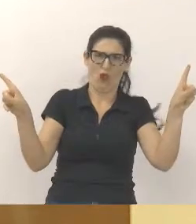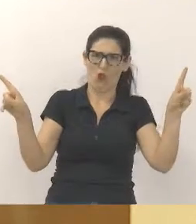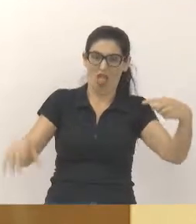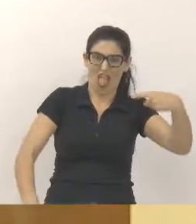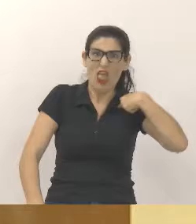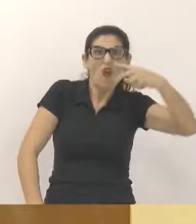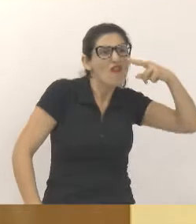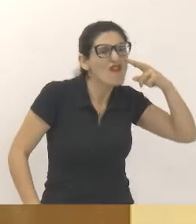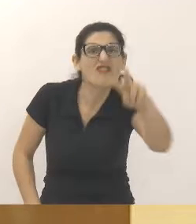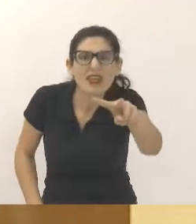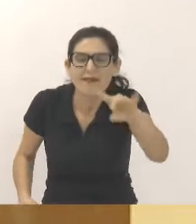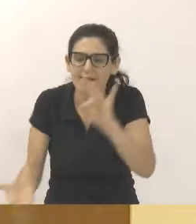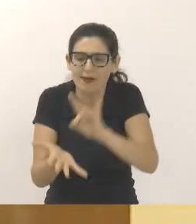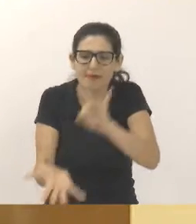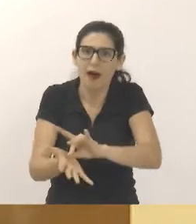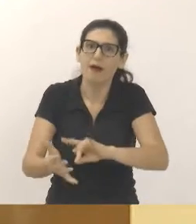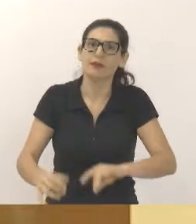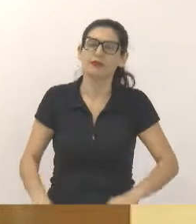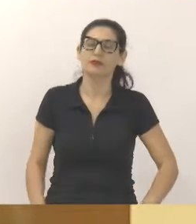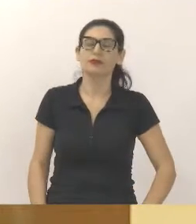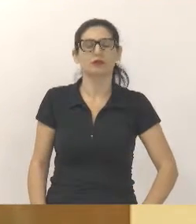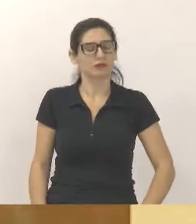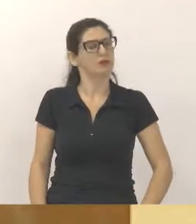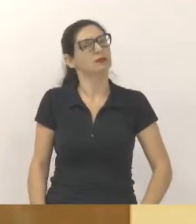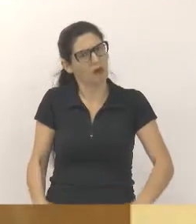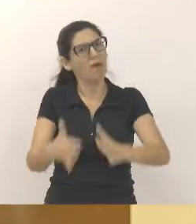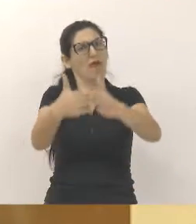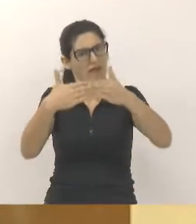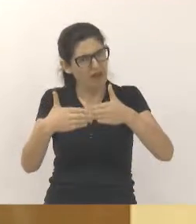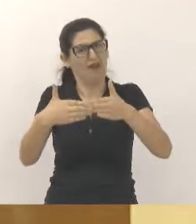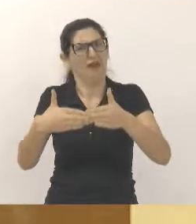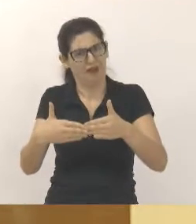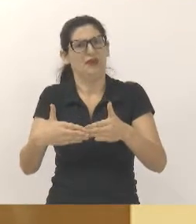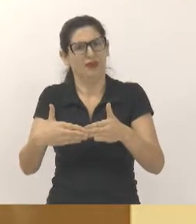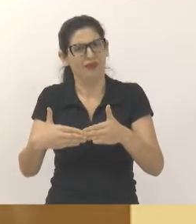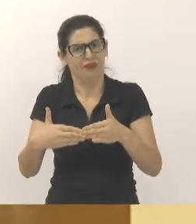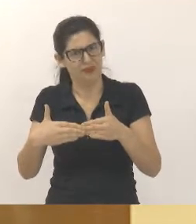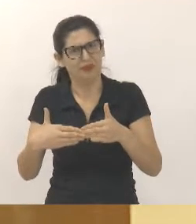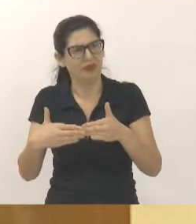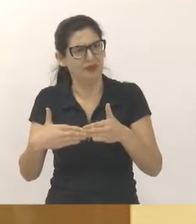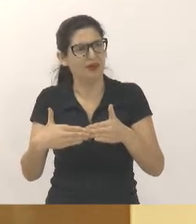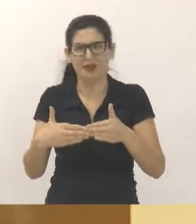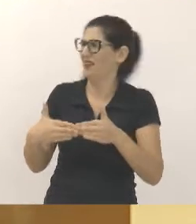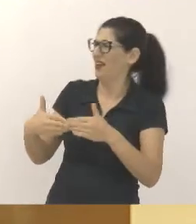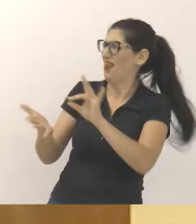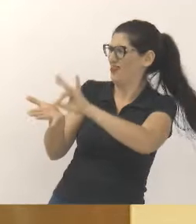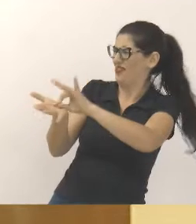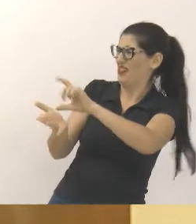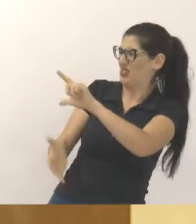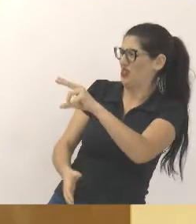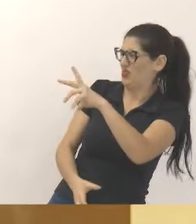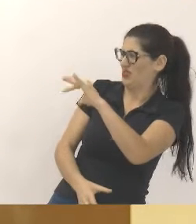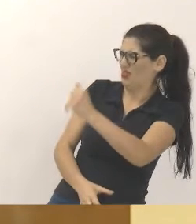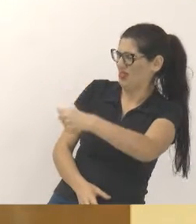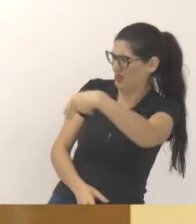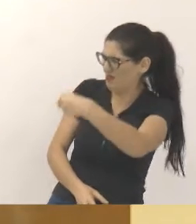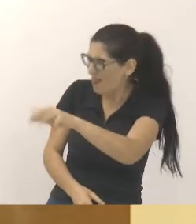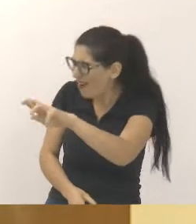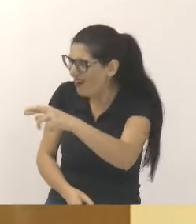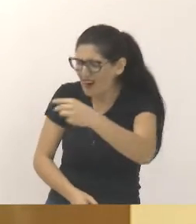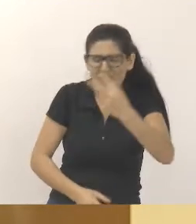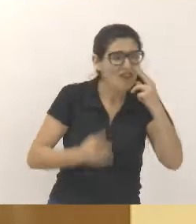gostaria que na próxima, na próxima, nós não vimos o que nós vimos,